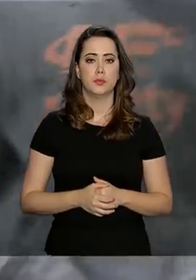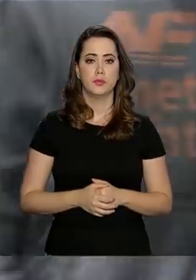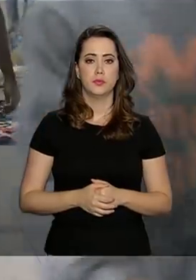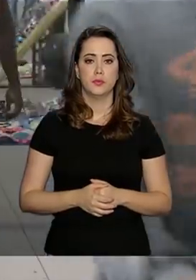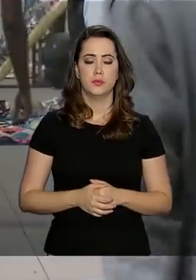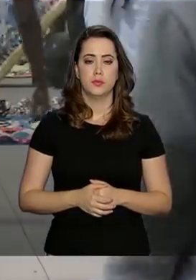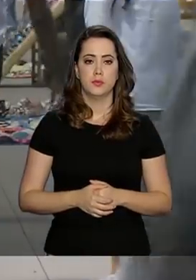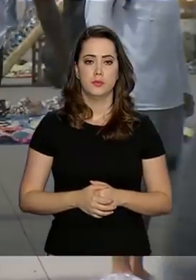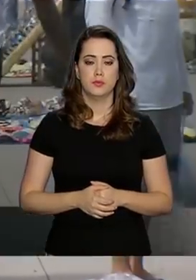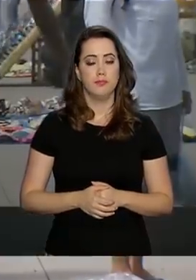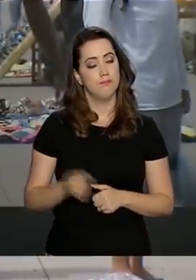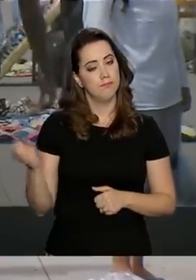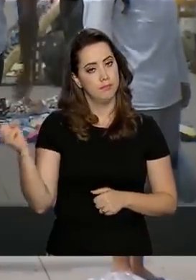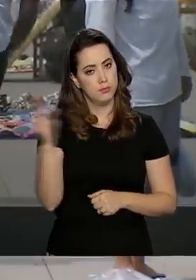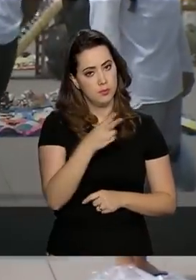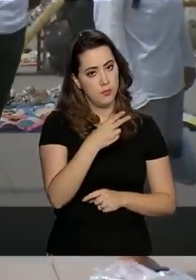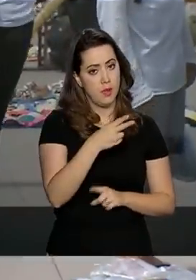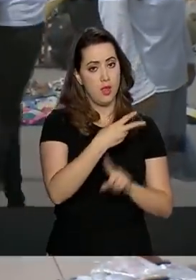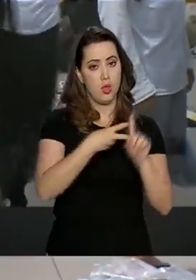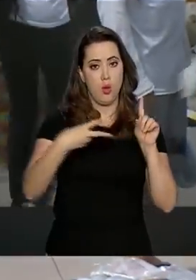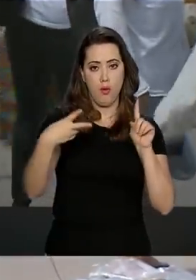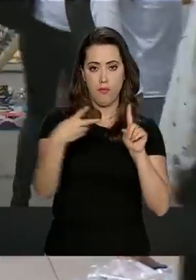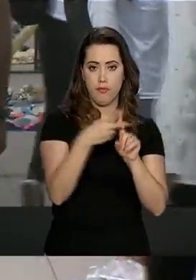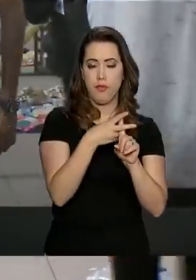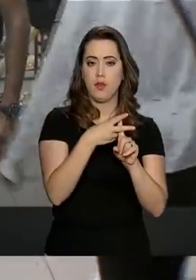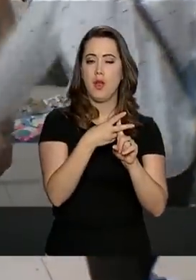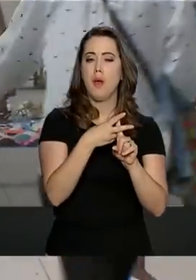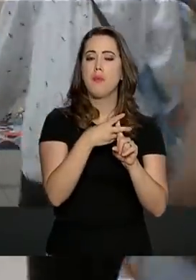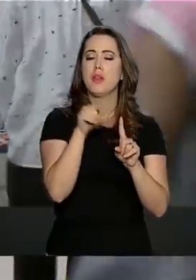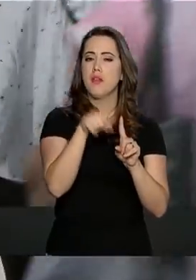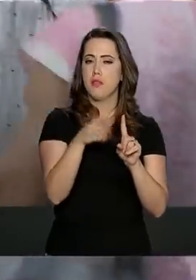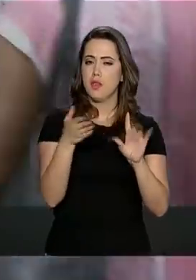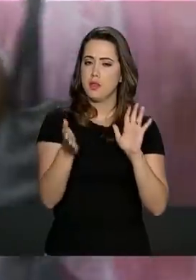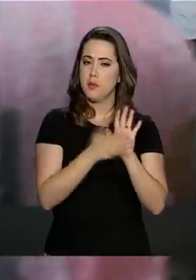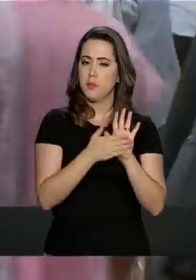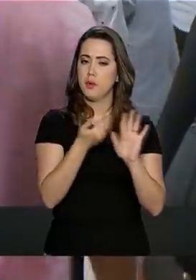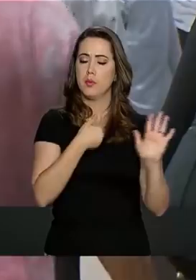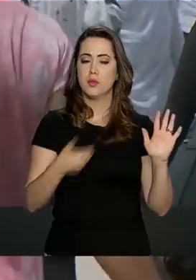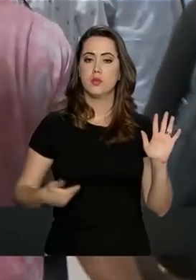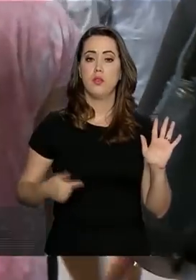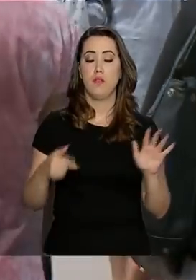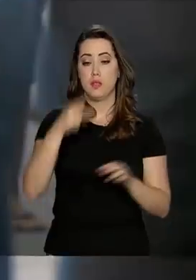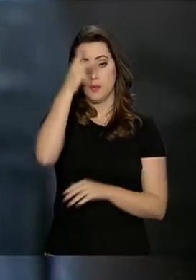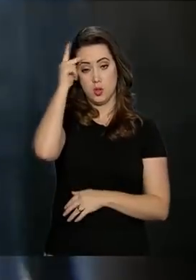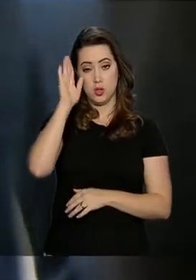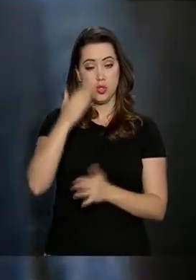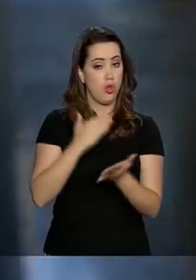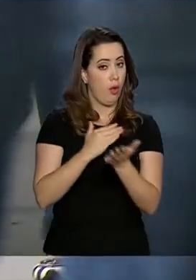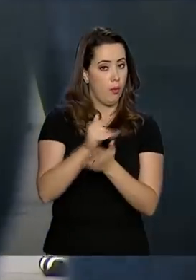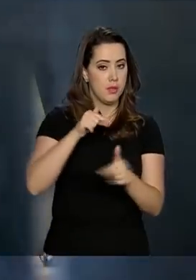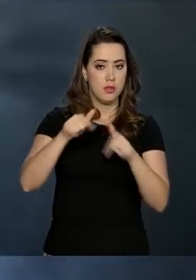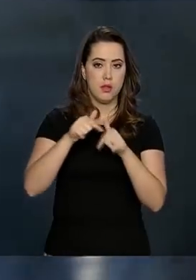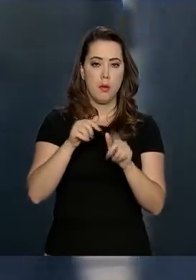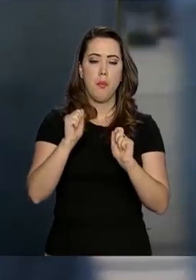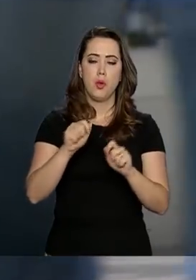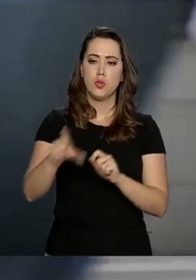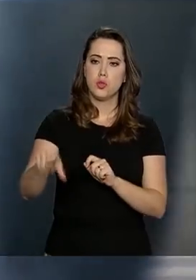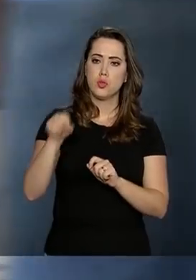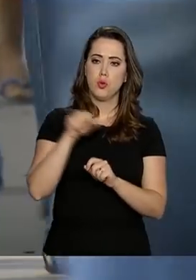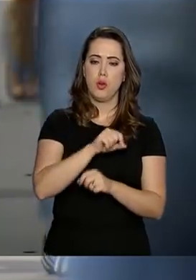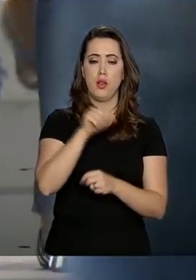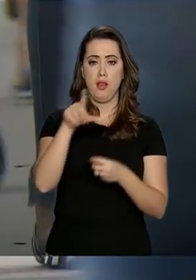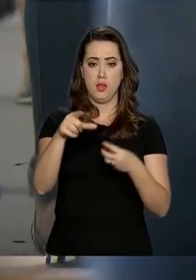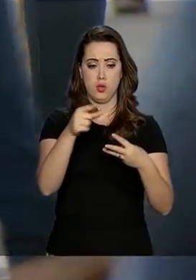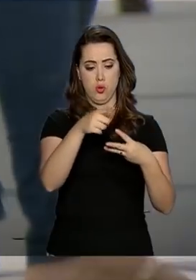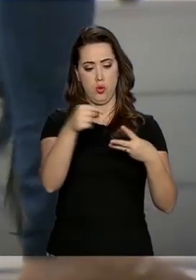Com a nova previdência proposta pelo governo, quem já está no mercado de trabalho vai poder escolher entre três